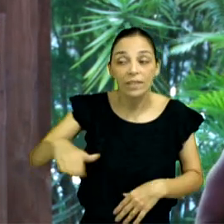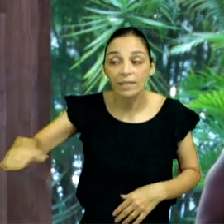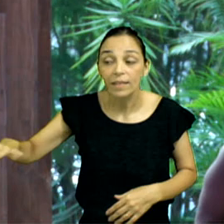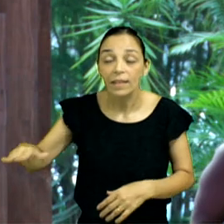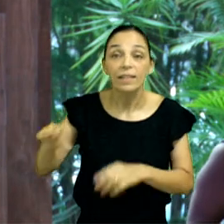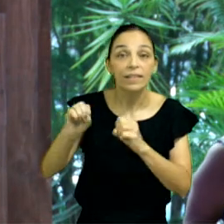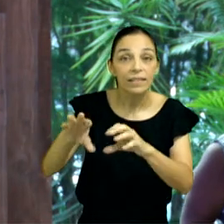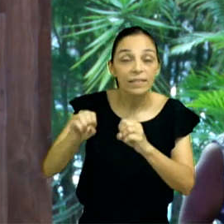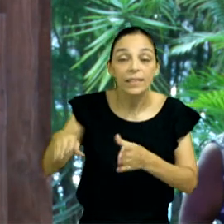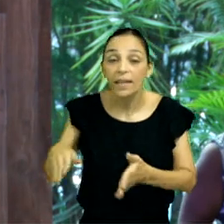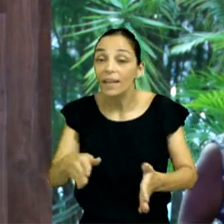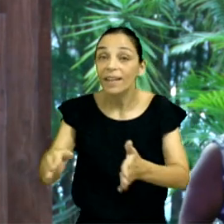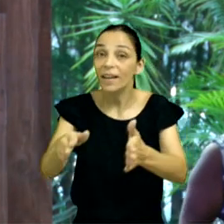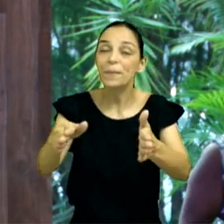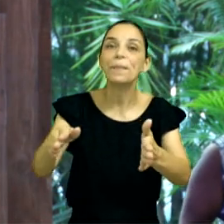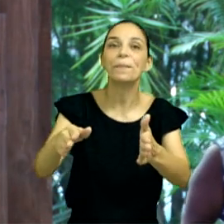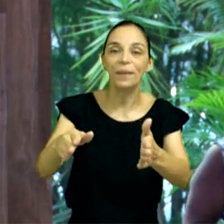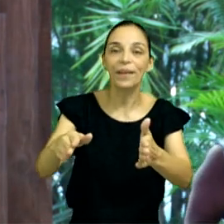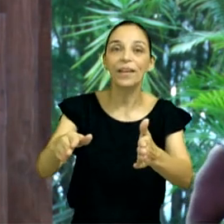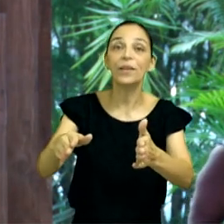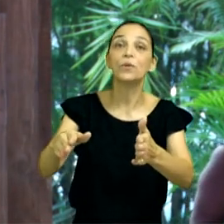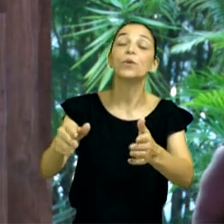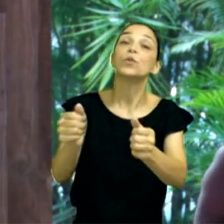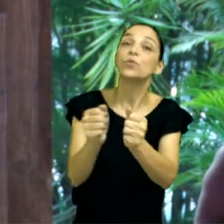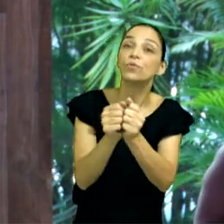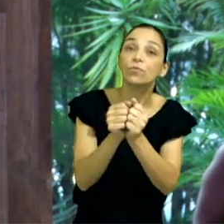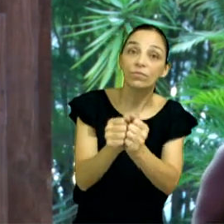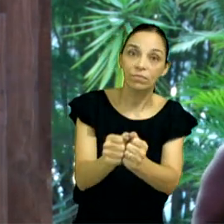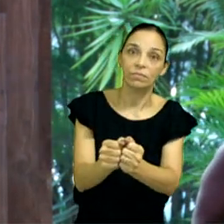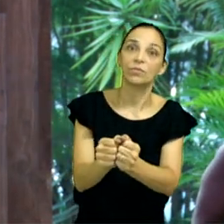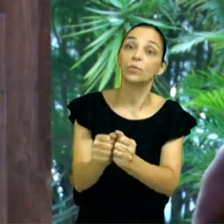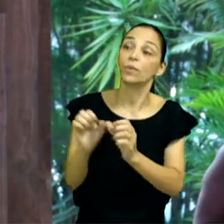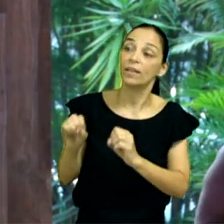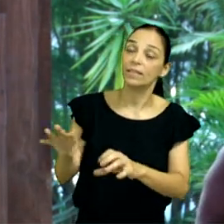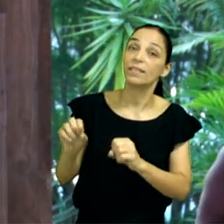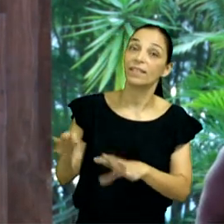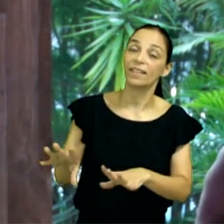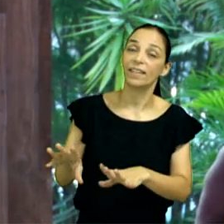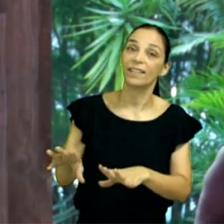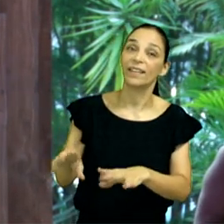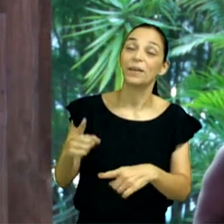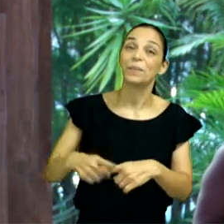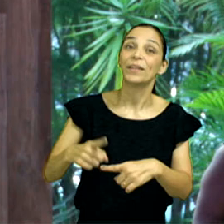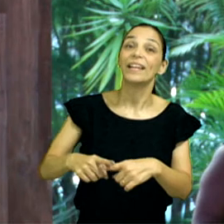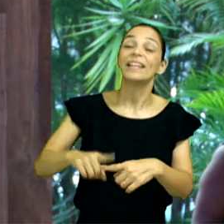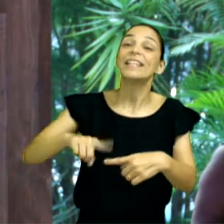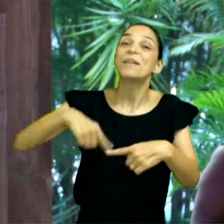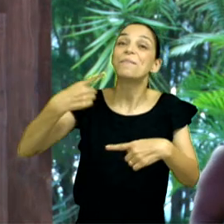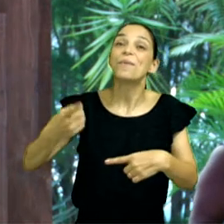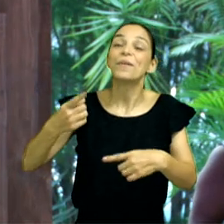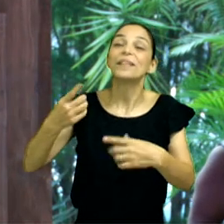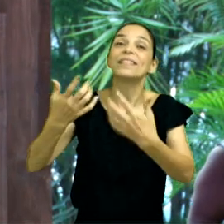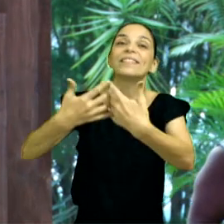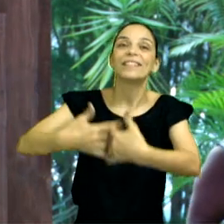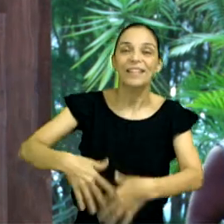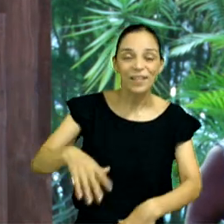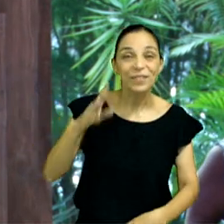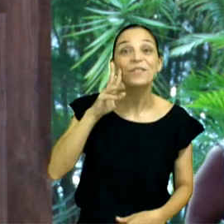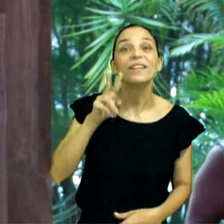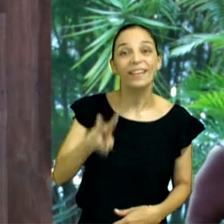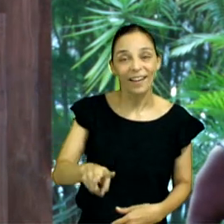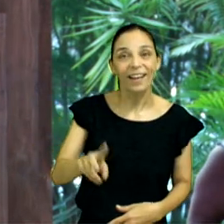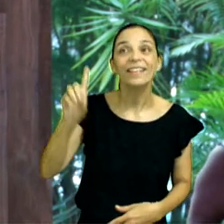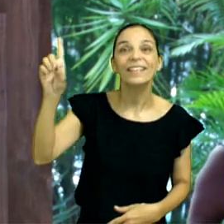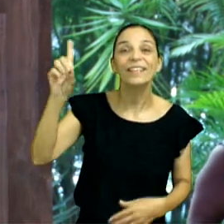caminho, mas no. Venha, esteja no caminho também com ele. porque você vai ver o resultado. Deus é fiel. Amém?